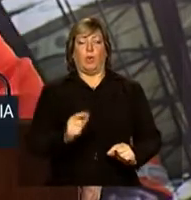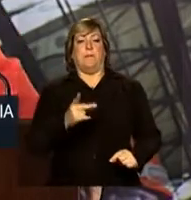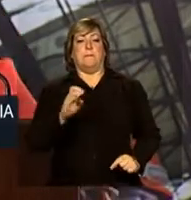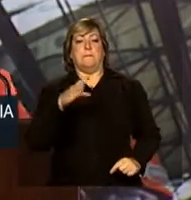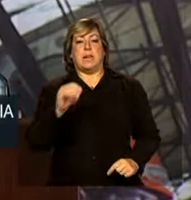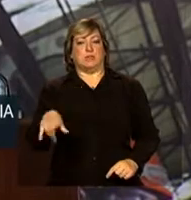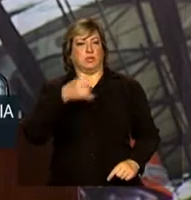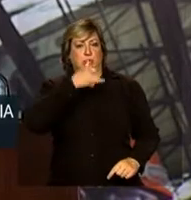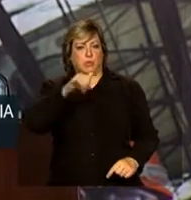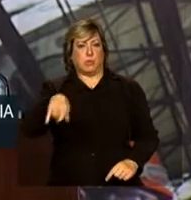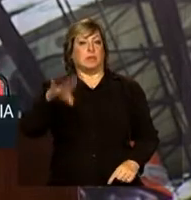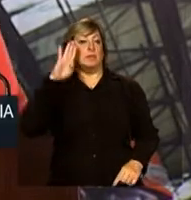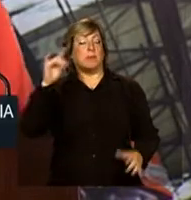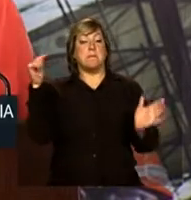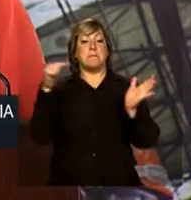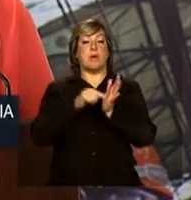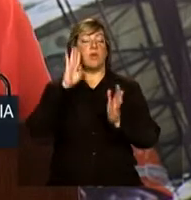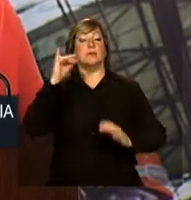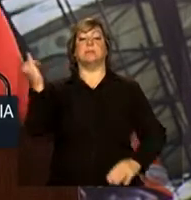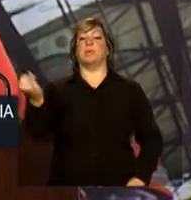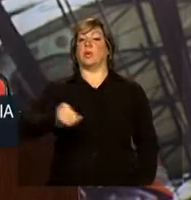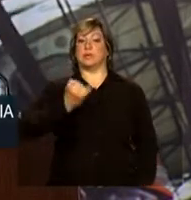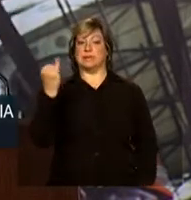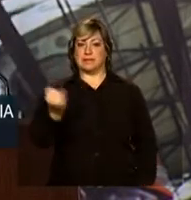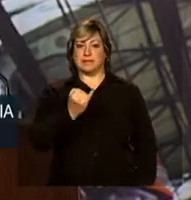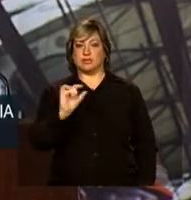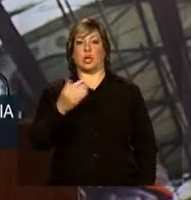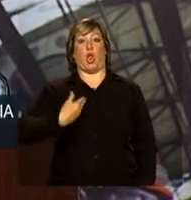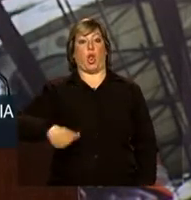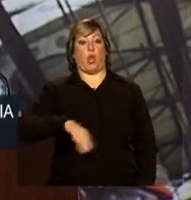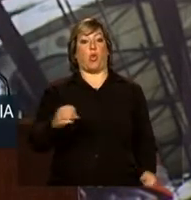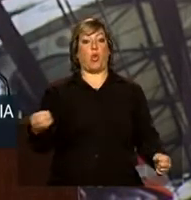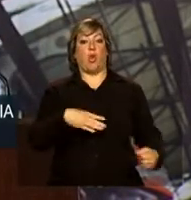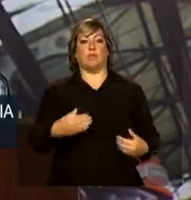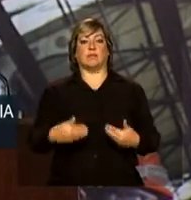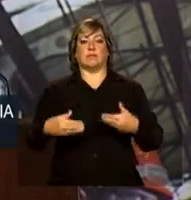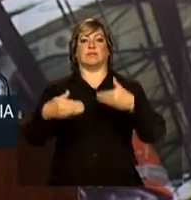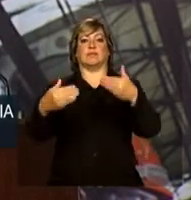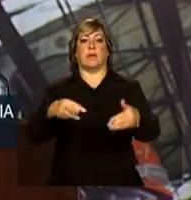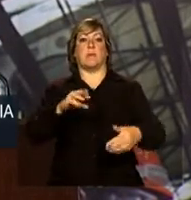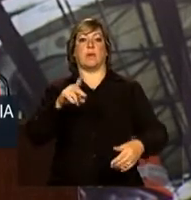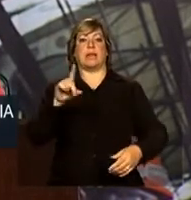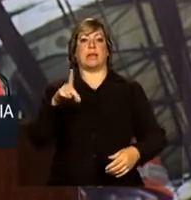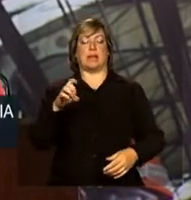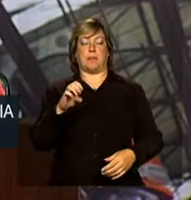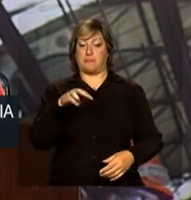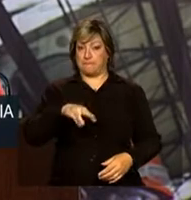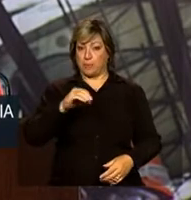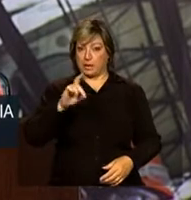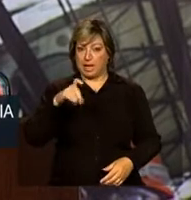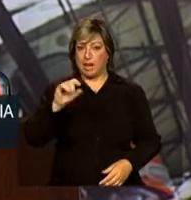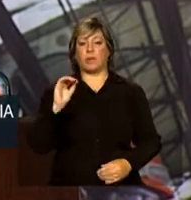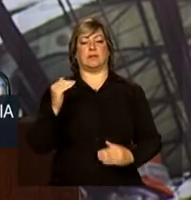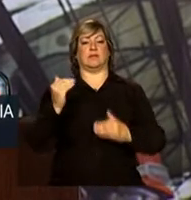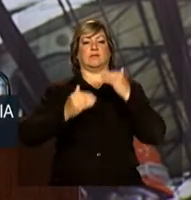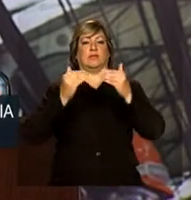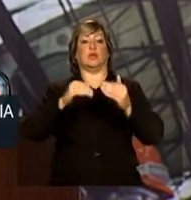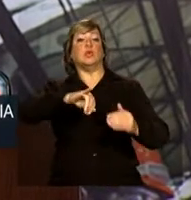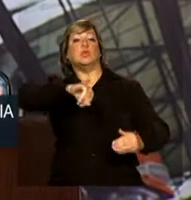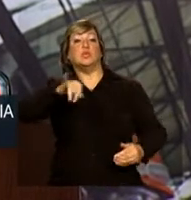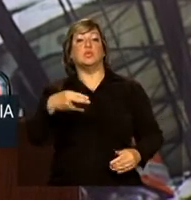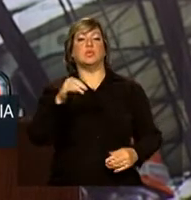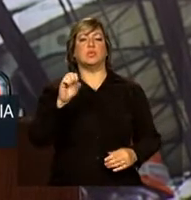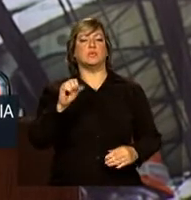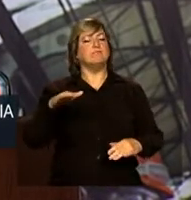é um dos pontos importantes da nova etapa do nosso modelo de desenvolvimento. Com juros em